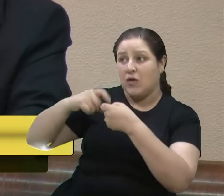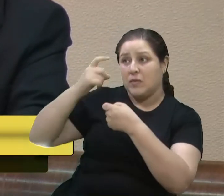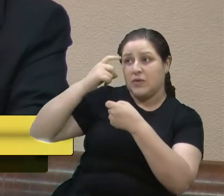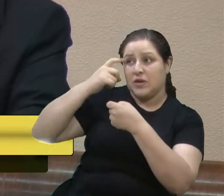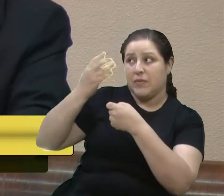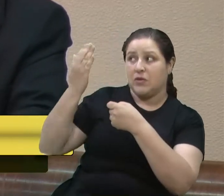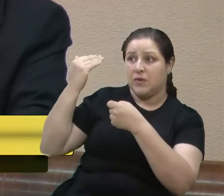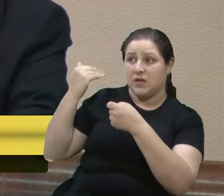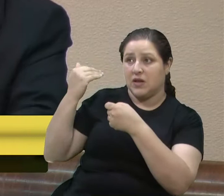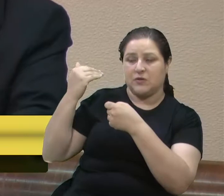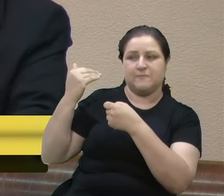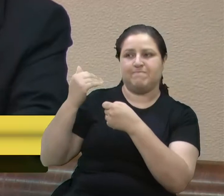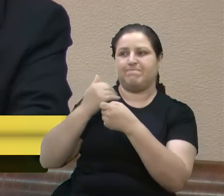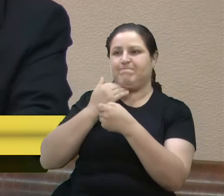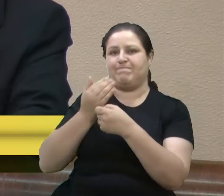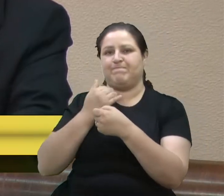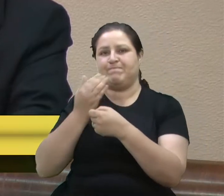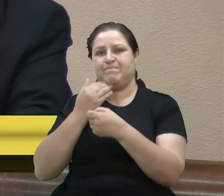possamos ser